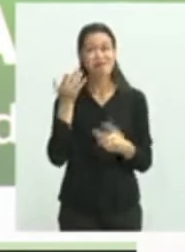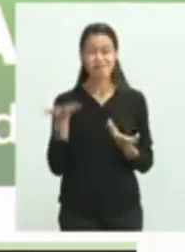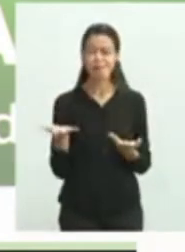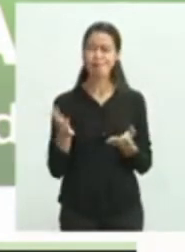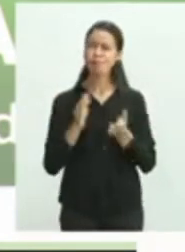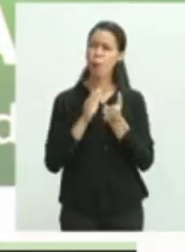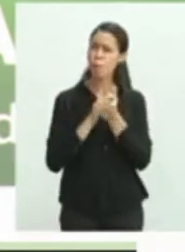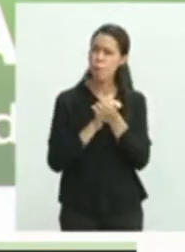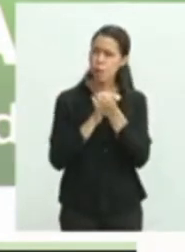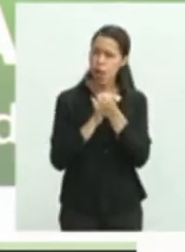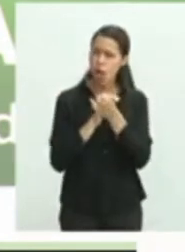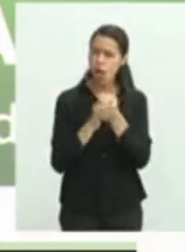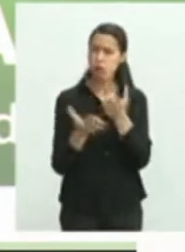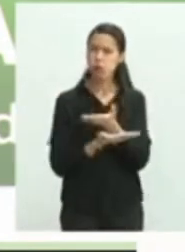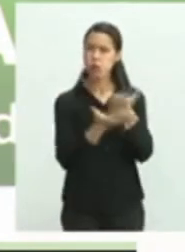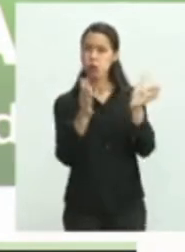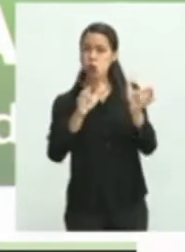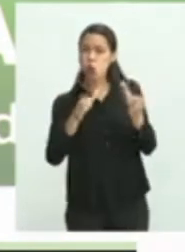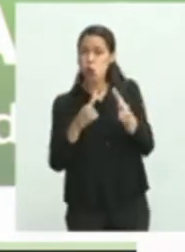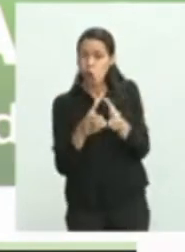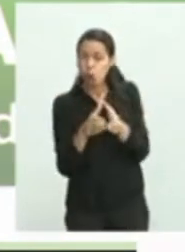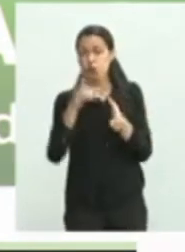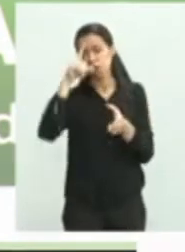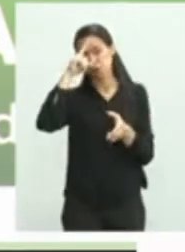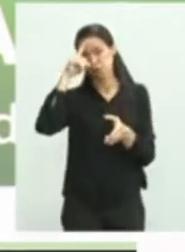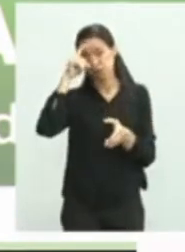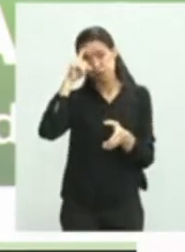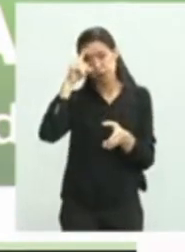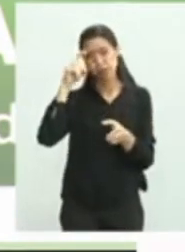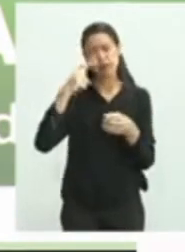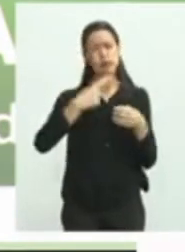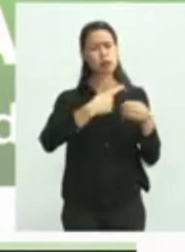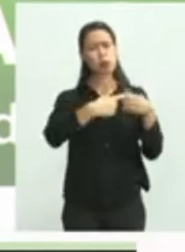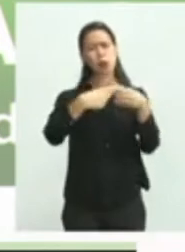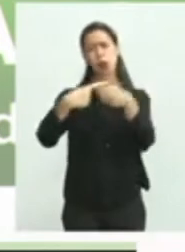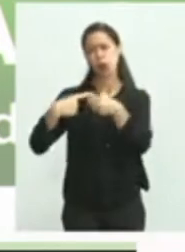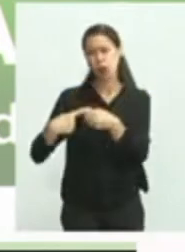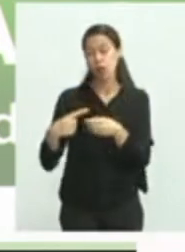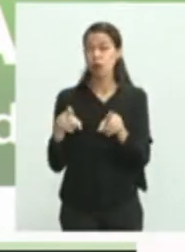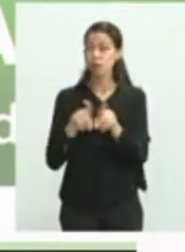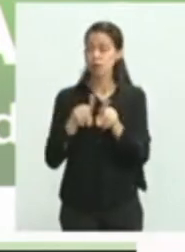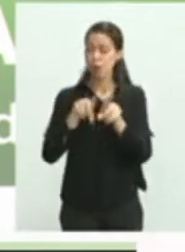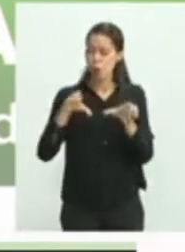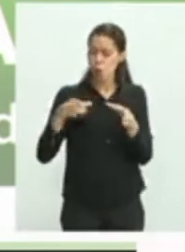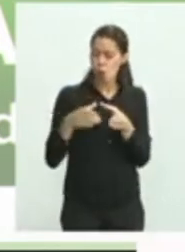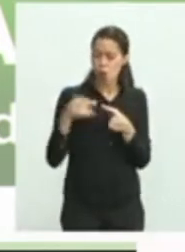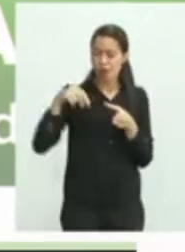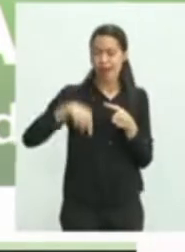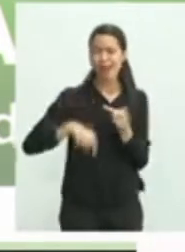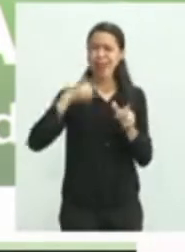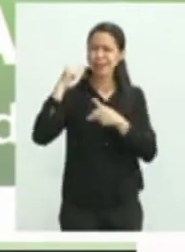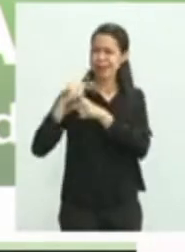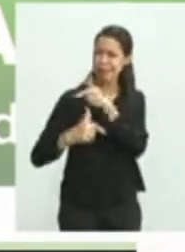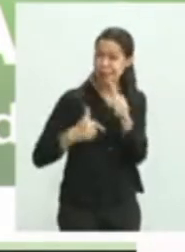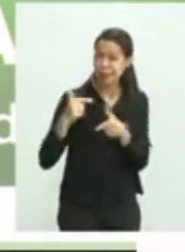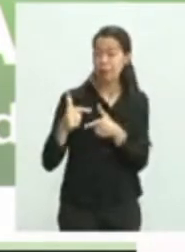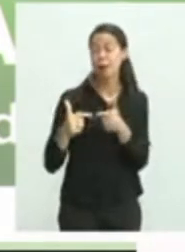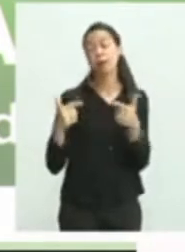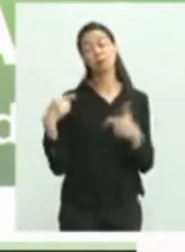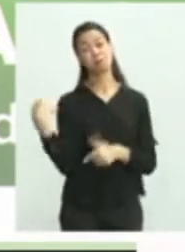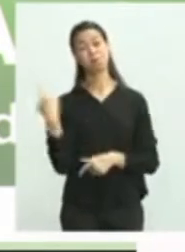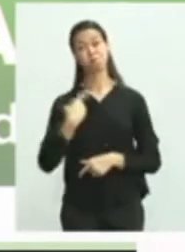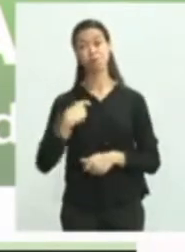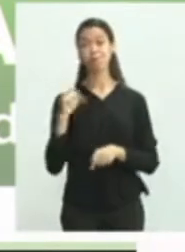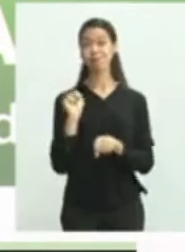de hospitais espalhados pelo interior do Estado. Estamos esperando a chegada para essa semana